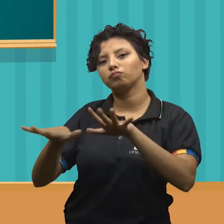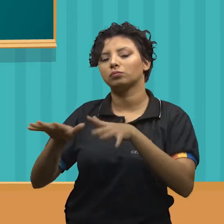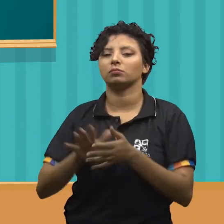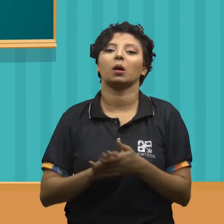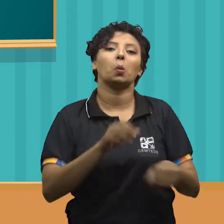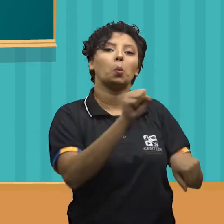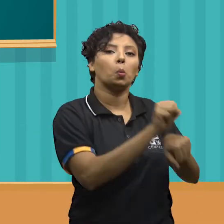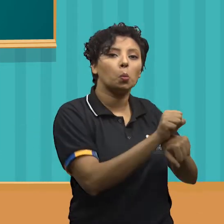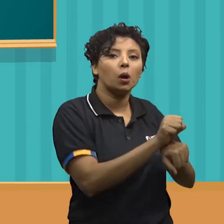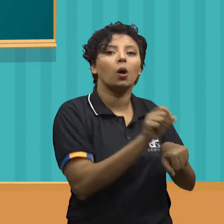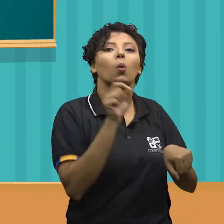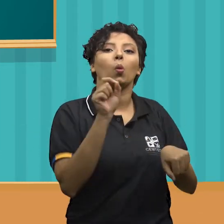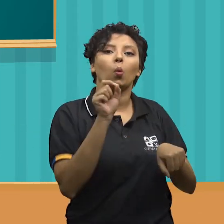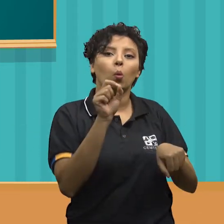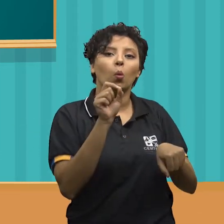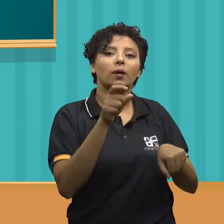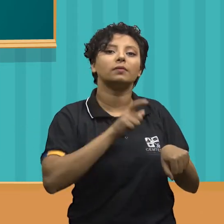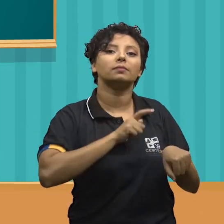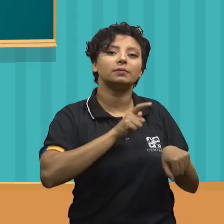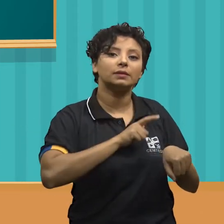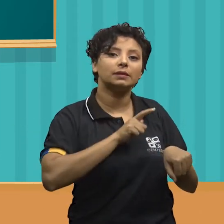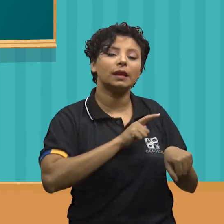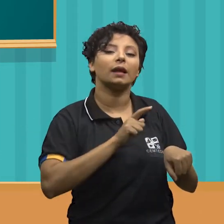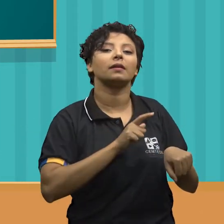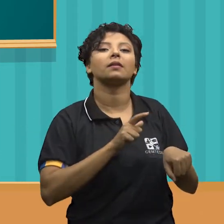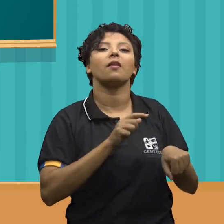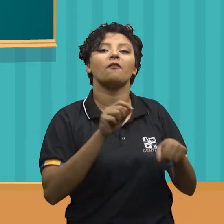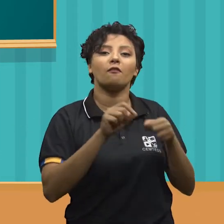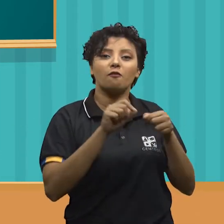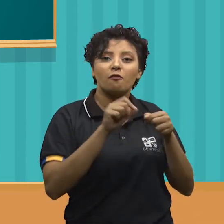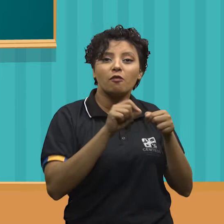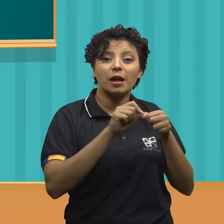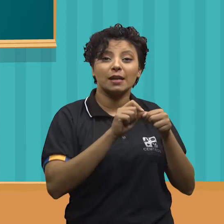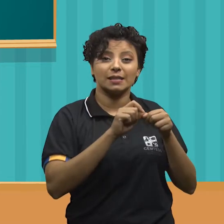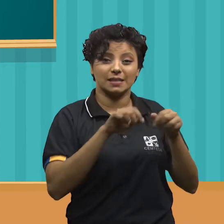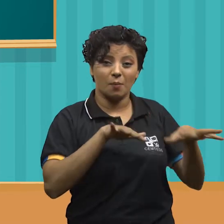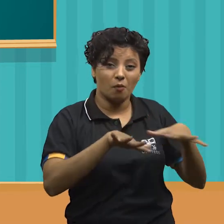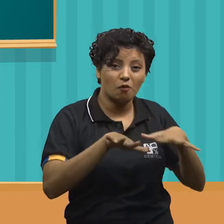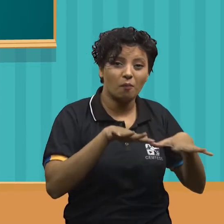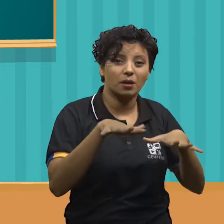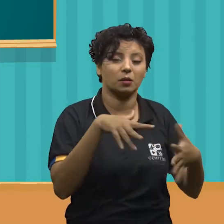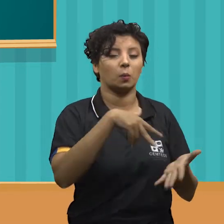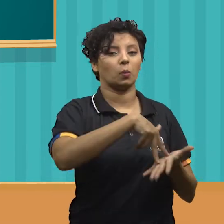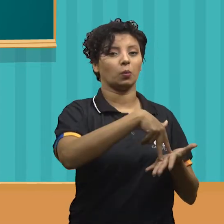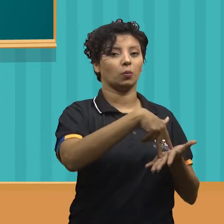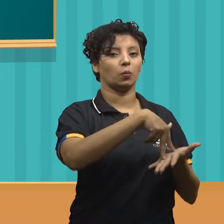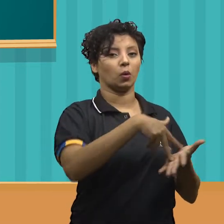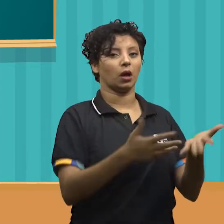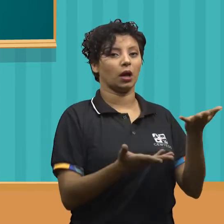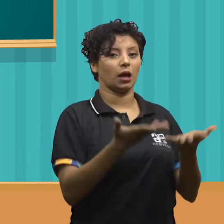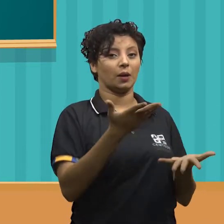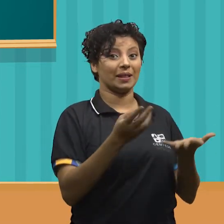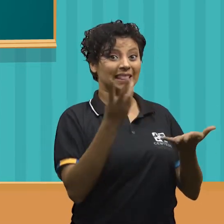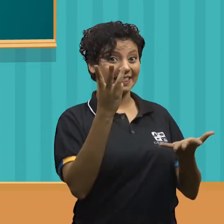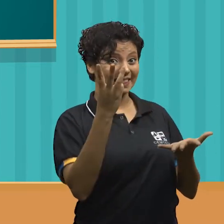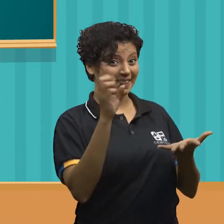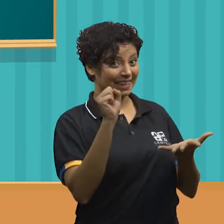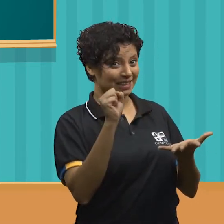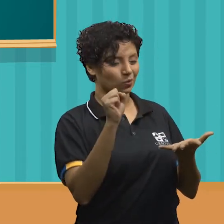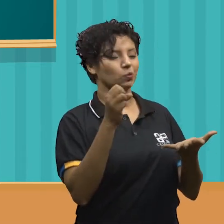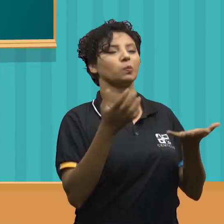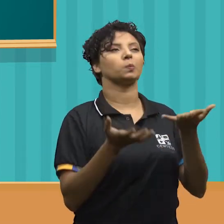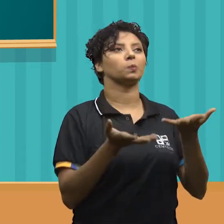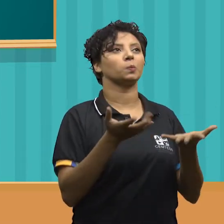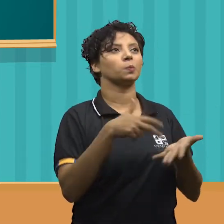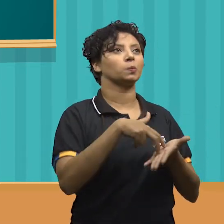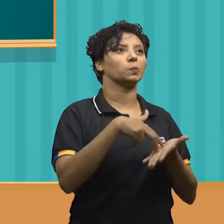Os movimentos estáticos são caracterizados pela execução de um exercício com uma posição de equilíbrio por pelo menos 3